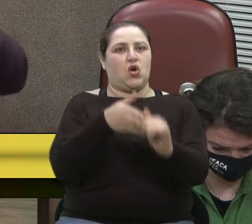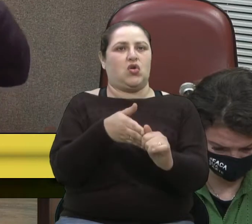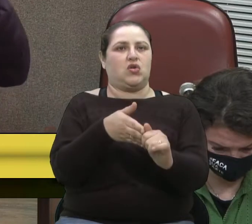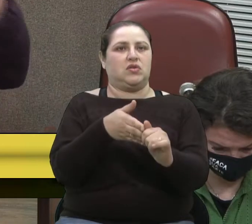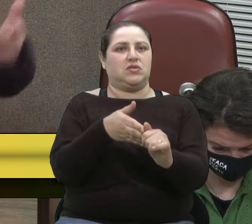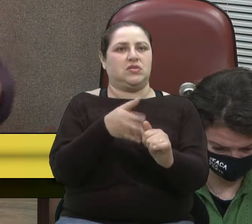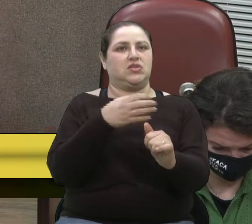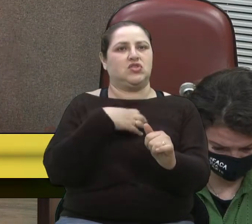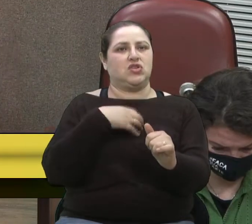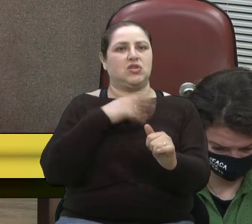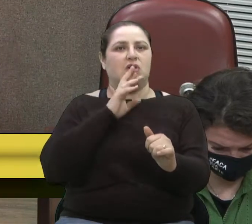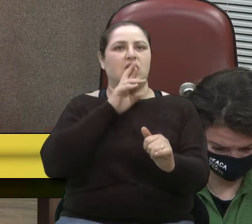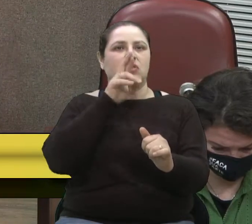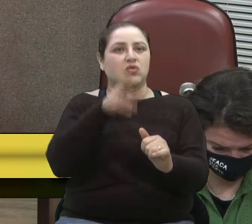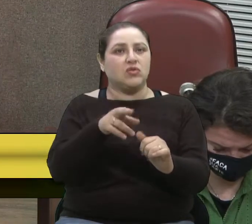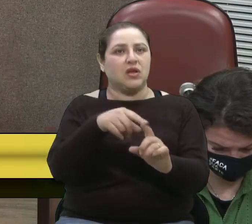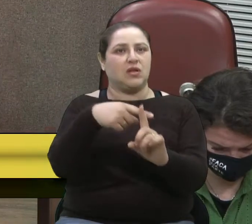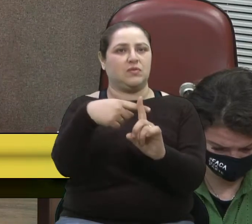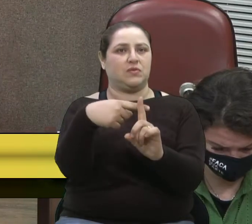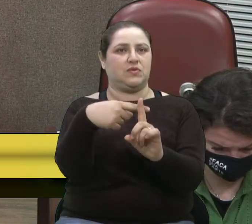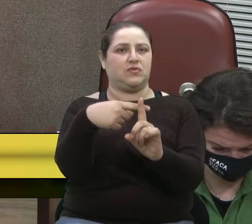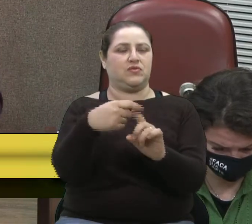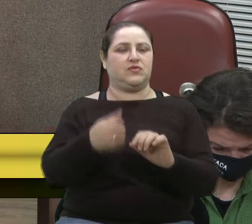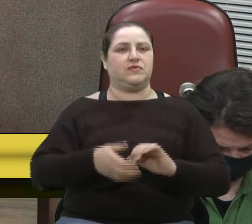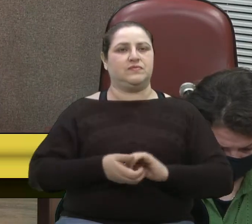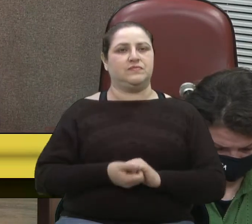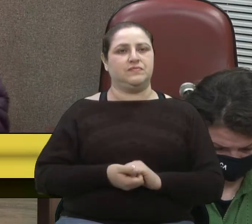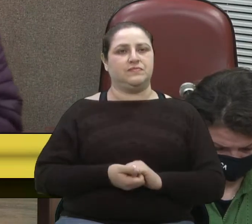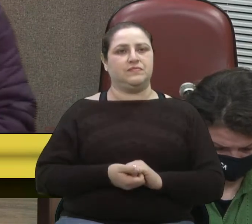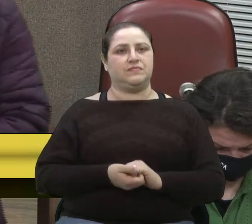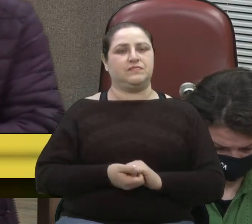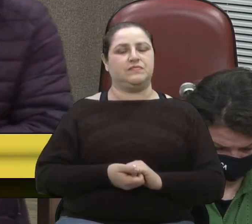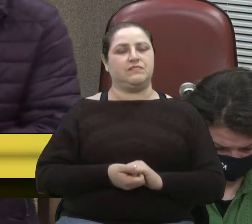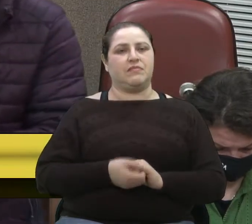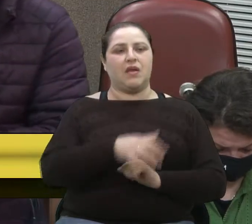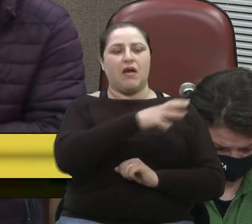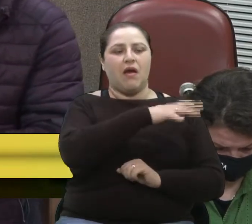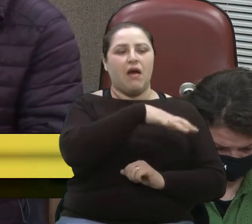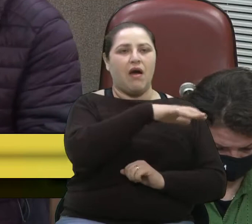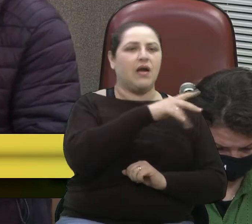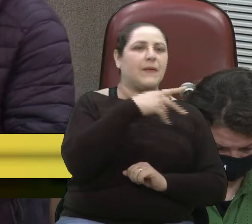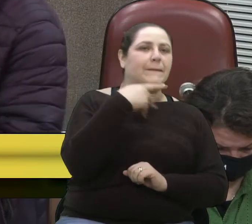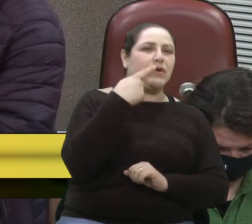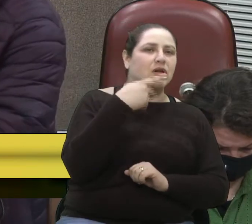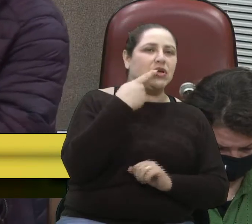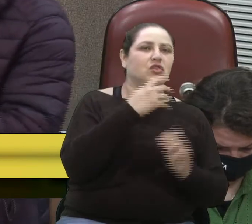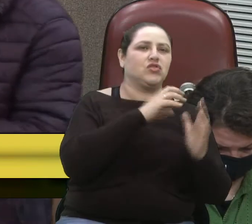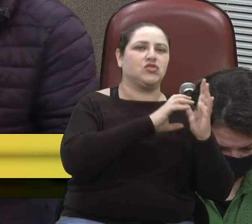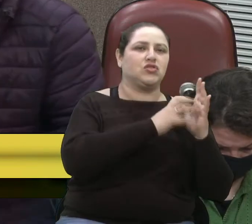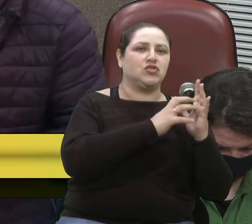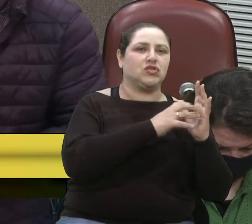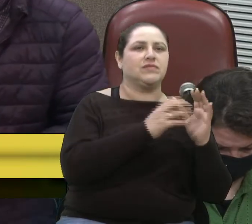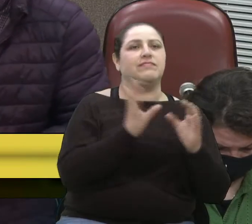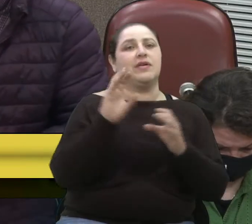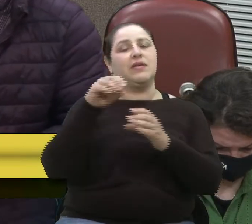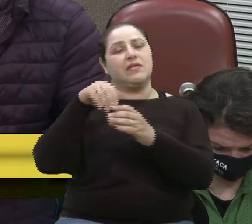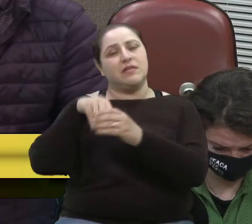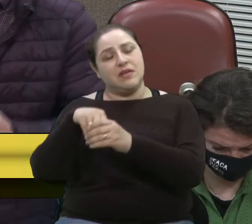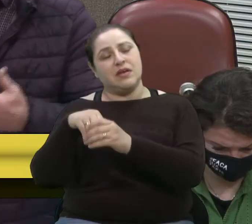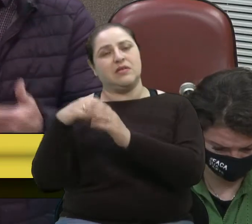forma que o resultado seja positivo. Tanto na política partidária, como nas empresas,